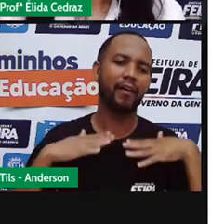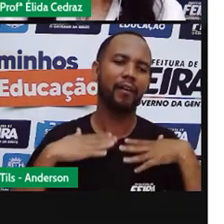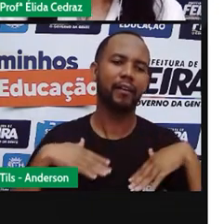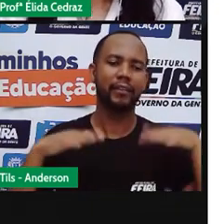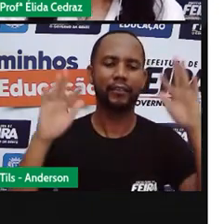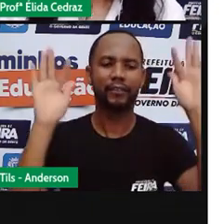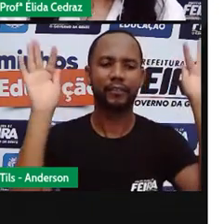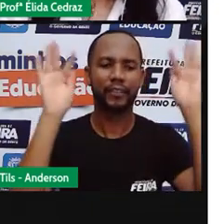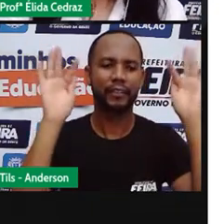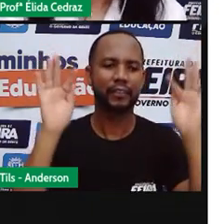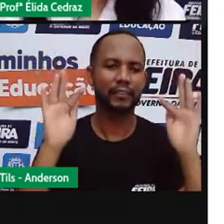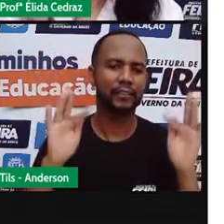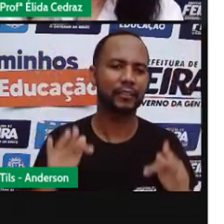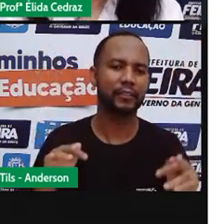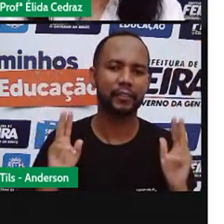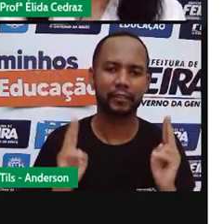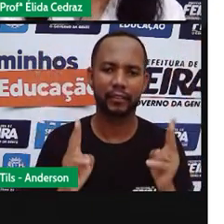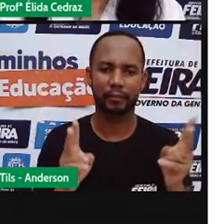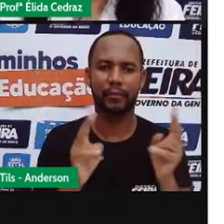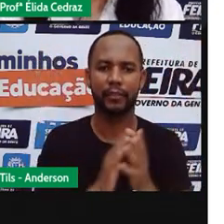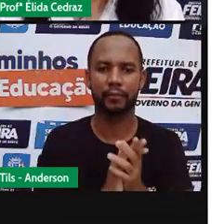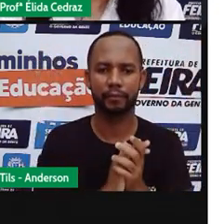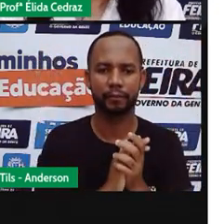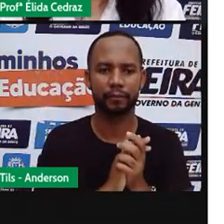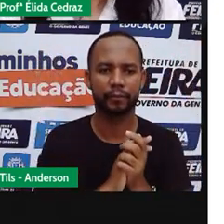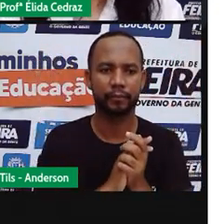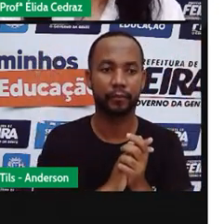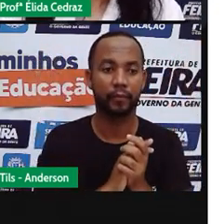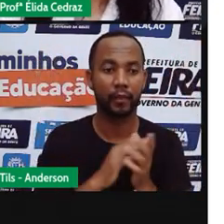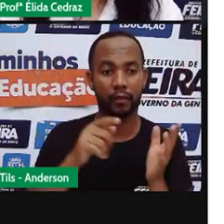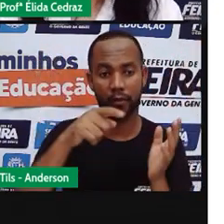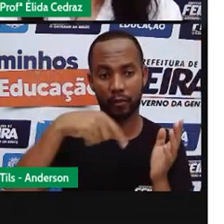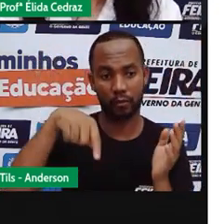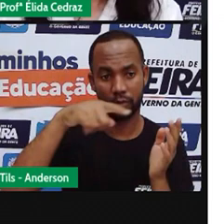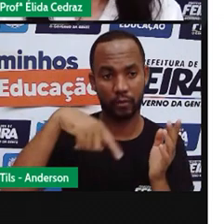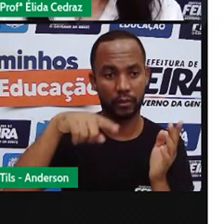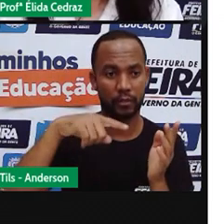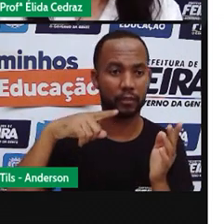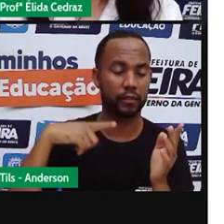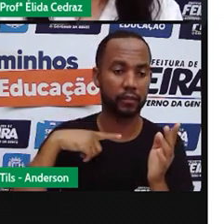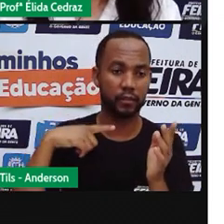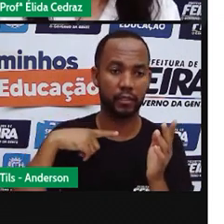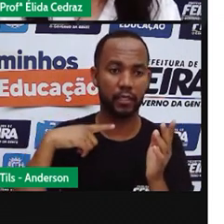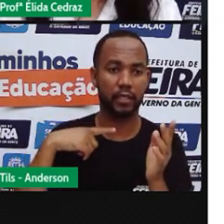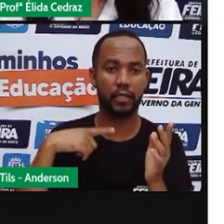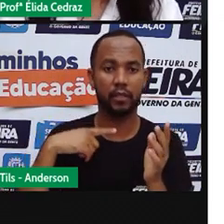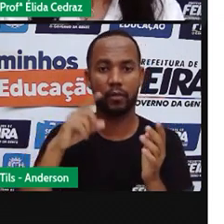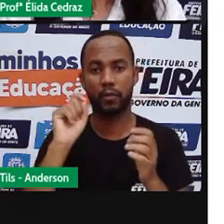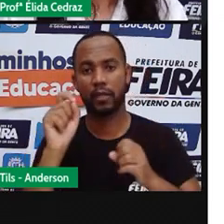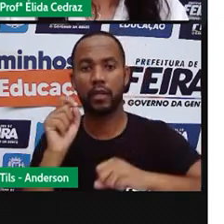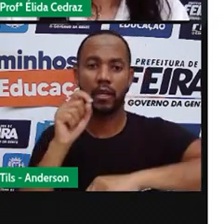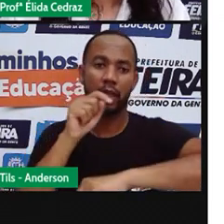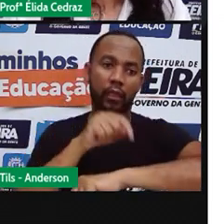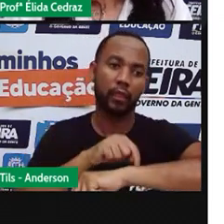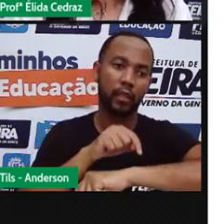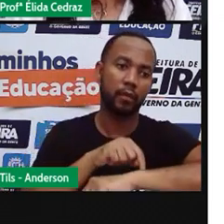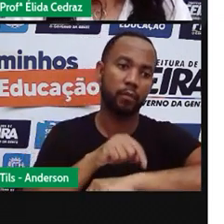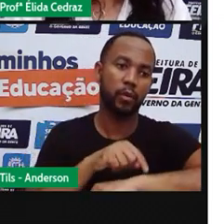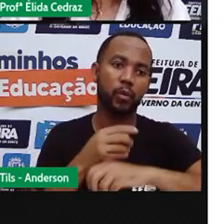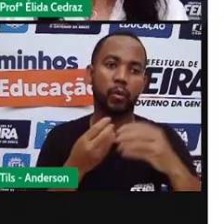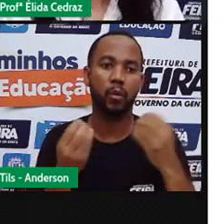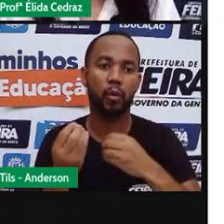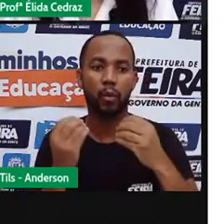felizes para a paz. No ponto de Fardos, nós vimos a demarcação de tempo. Que indica quando